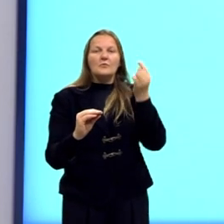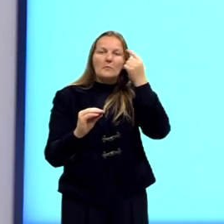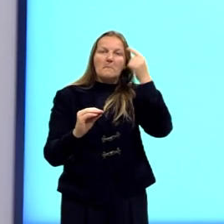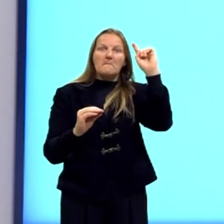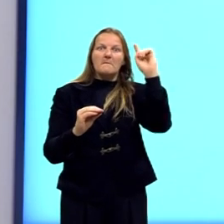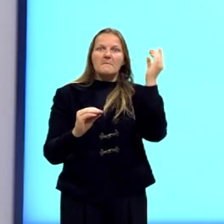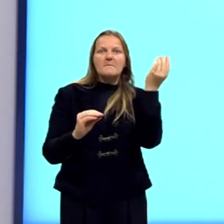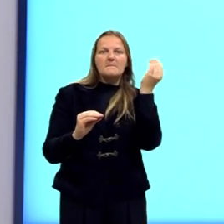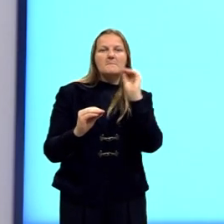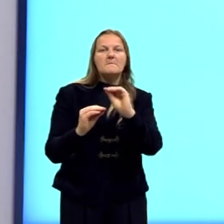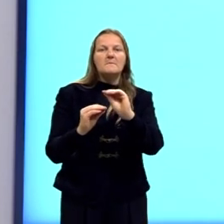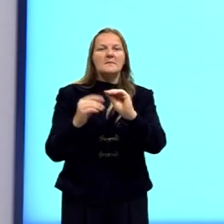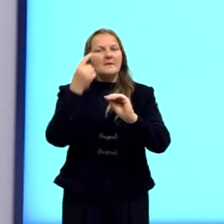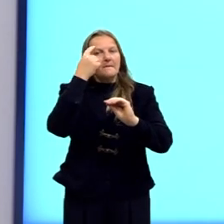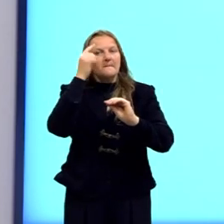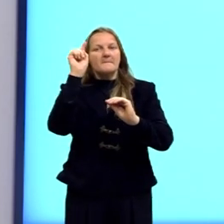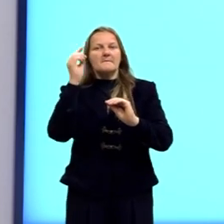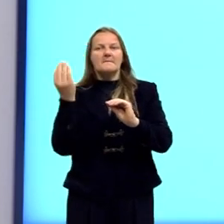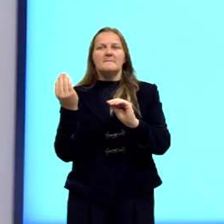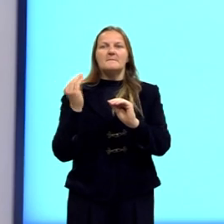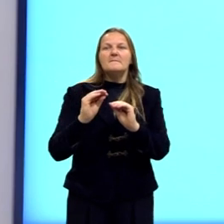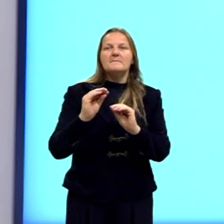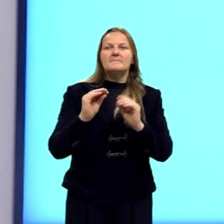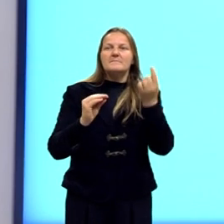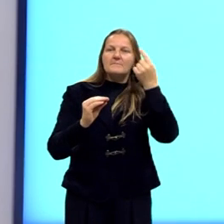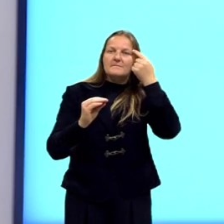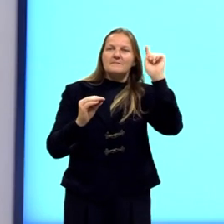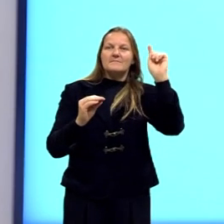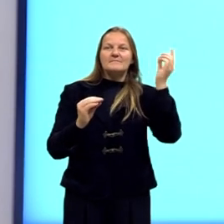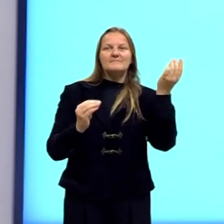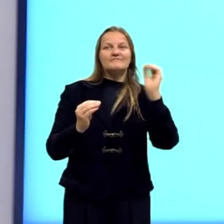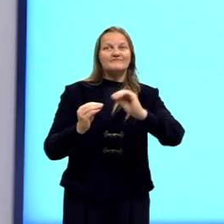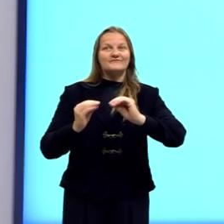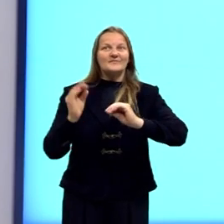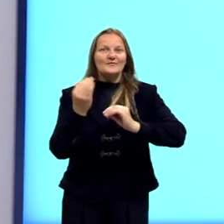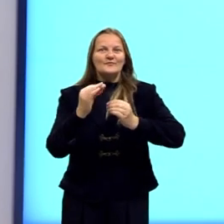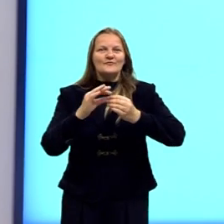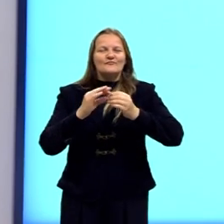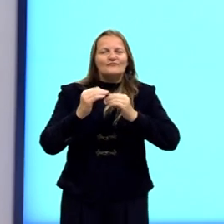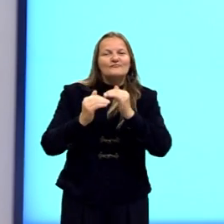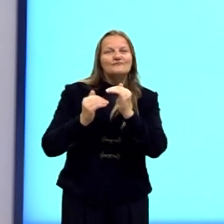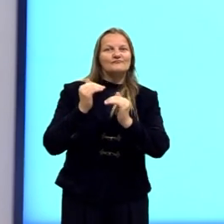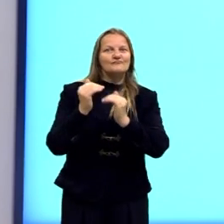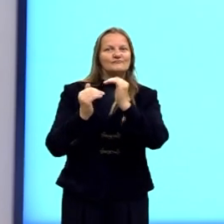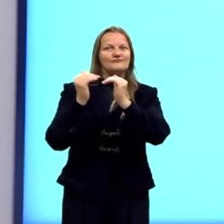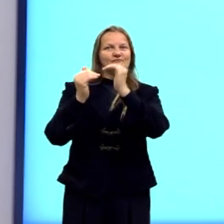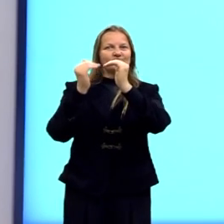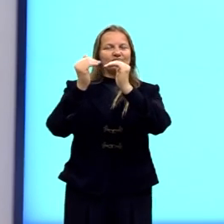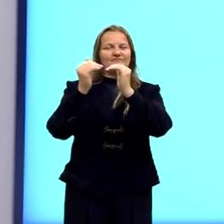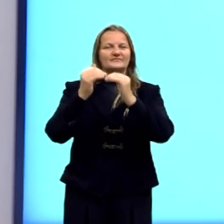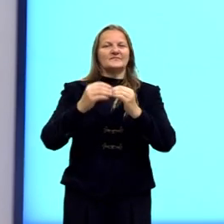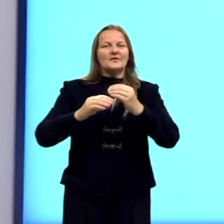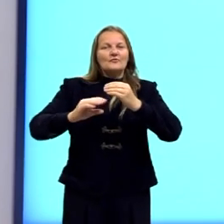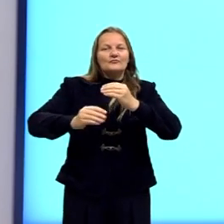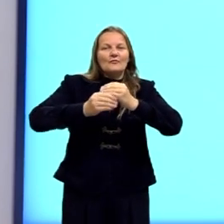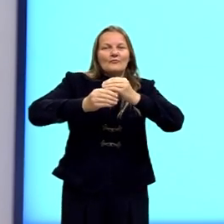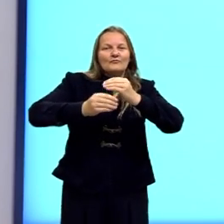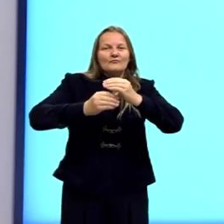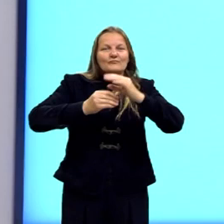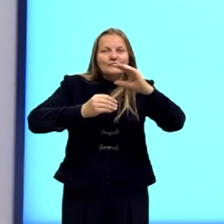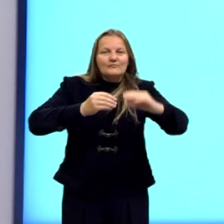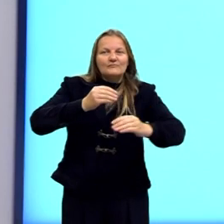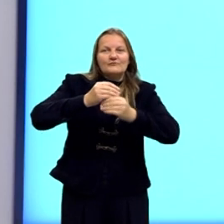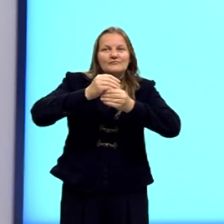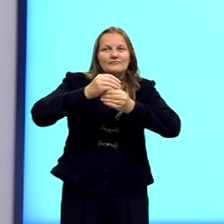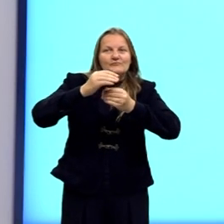pensava algo, chegava outro, pegava essa ideia do anterior e acrescentava um pouquinho mais.